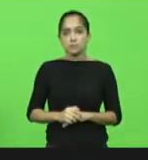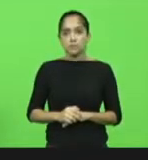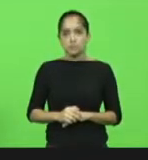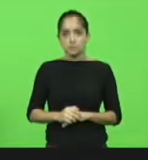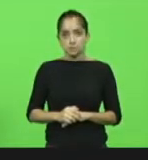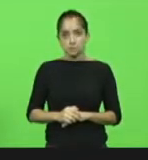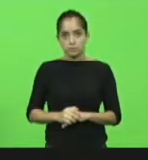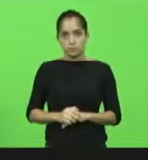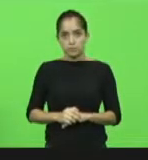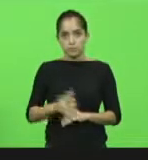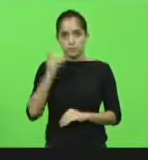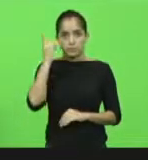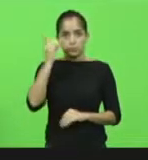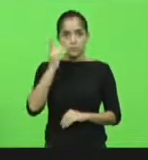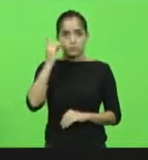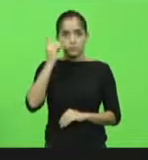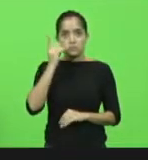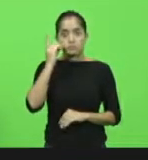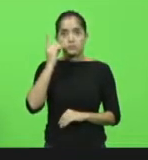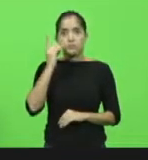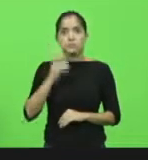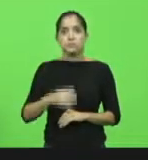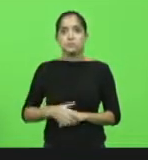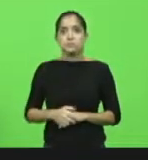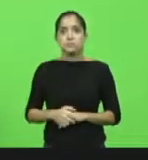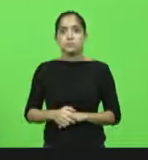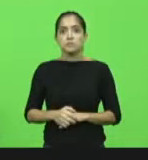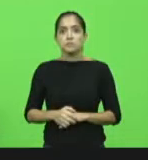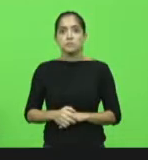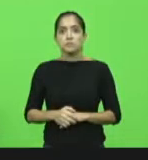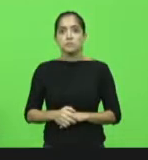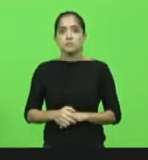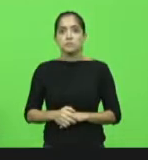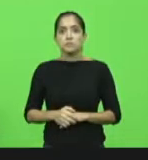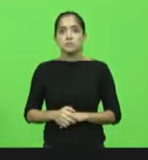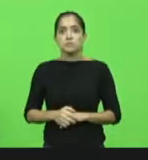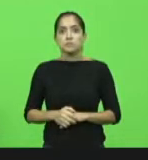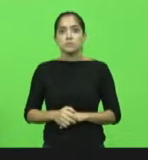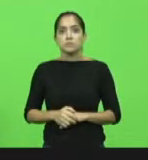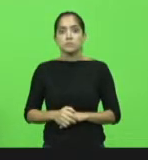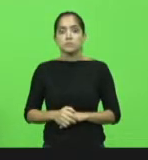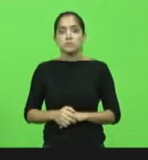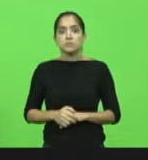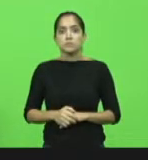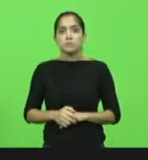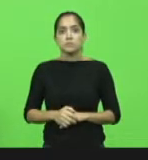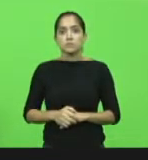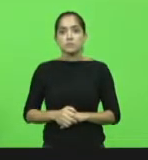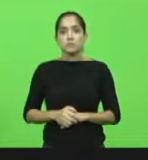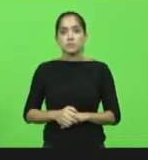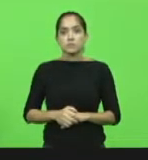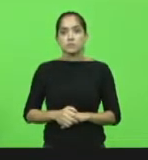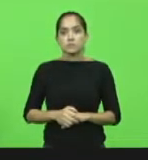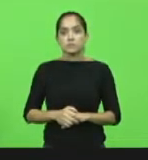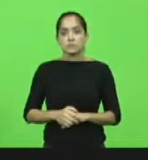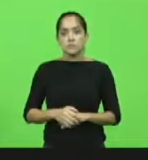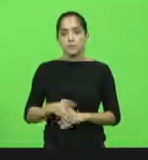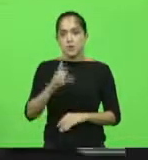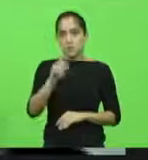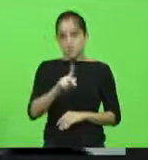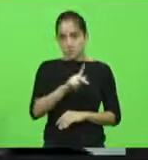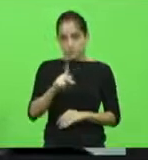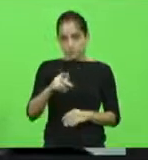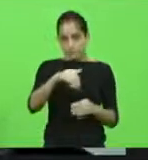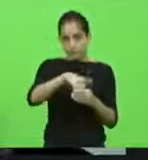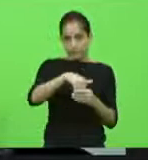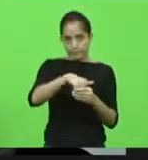Deputado Jerry Comper? Senhor presidente. Conseguiu acessar? Como vota a deputada Padre Pedro Baldeceira? Senhor presidente, meu voto é sim.